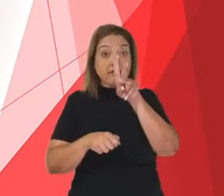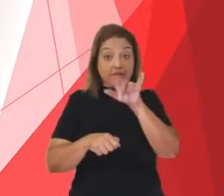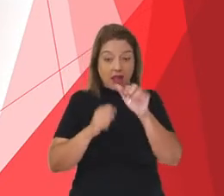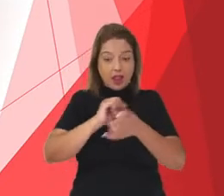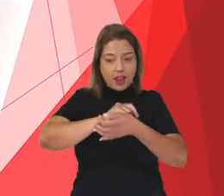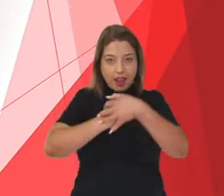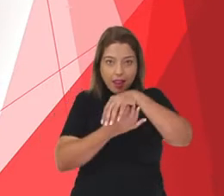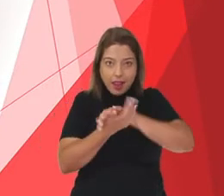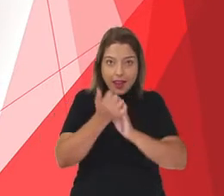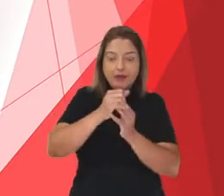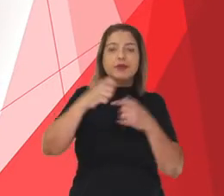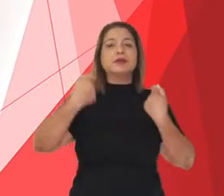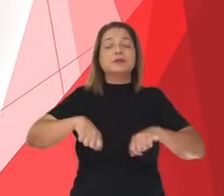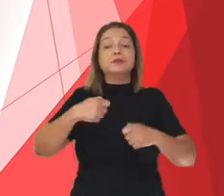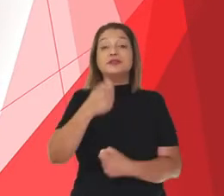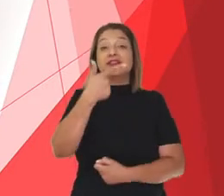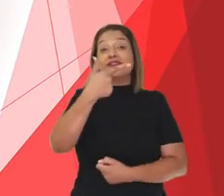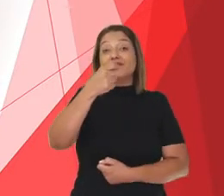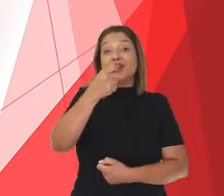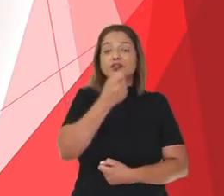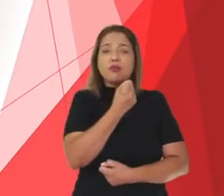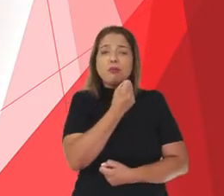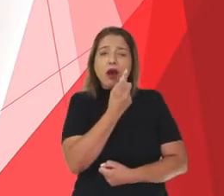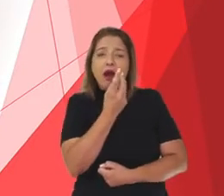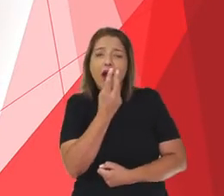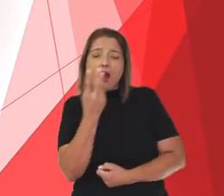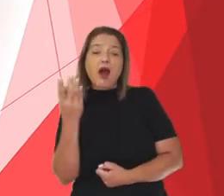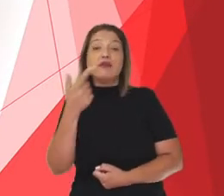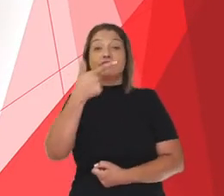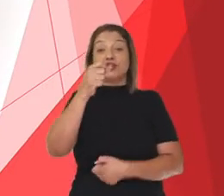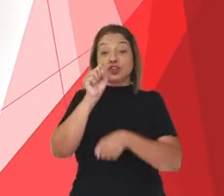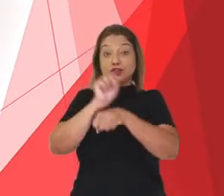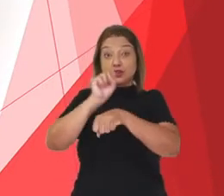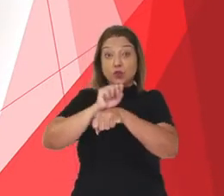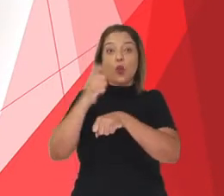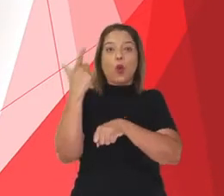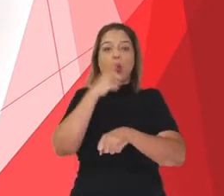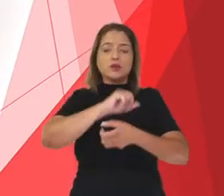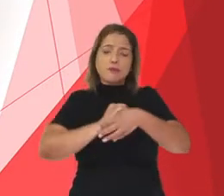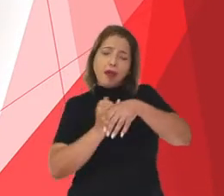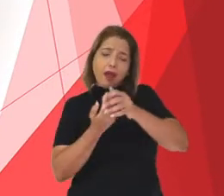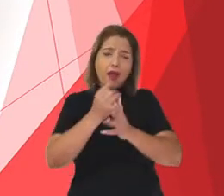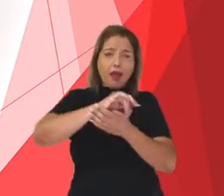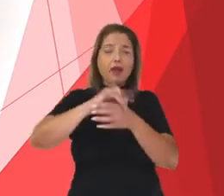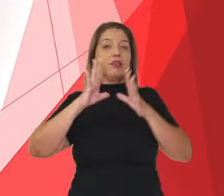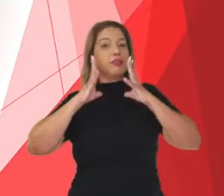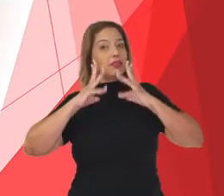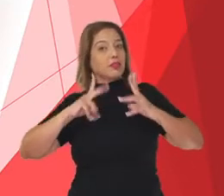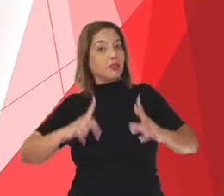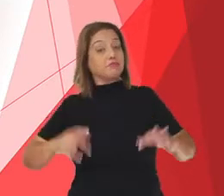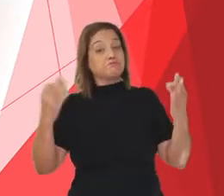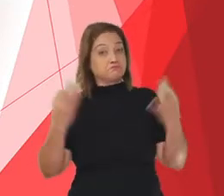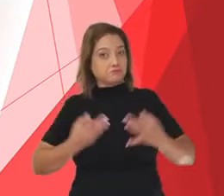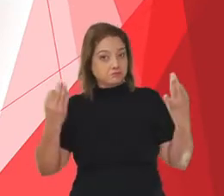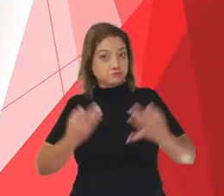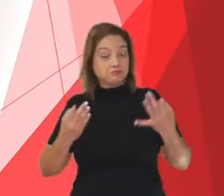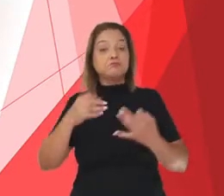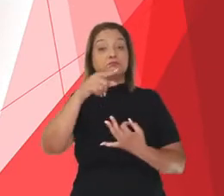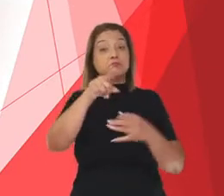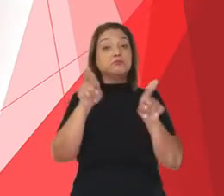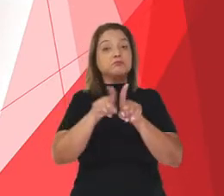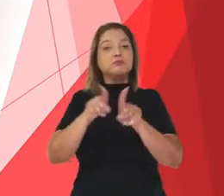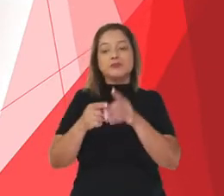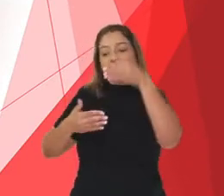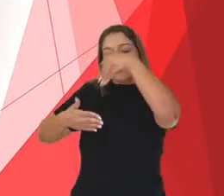mente um tempo de 20 segundos para fazer a higienização. Você também pode levar na sua